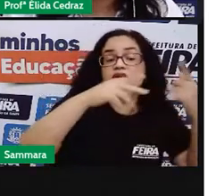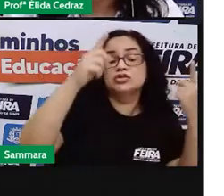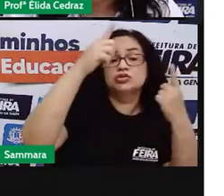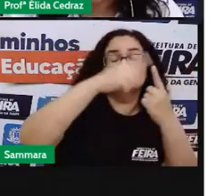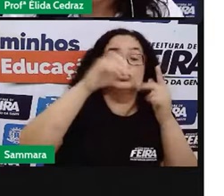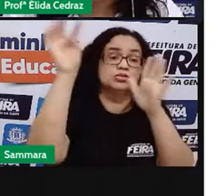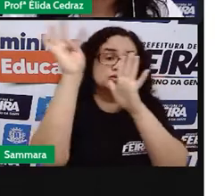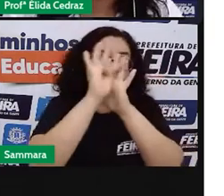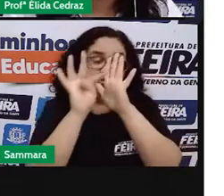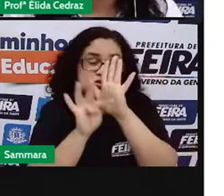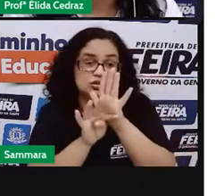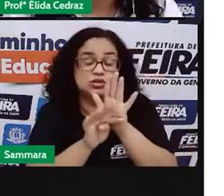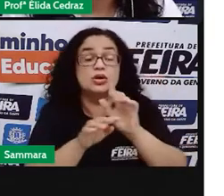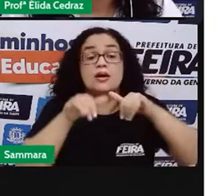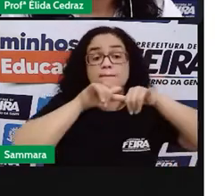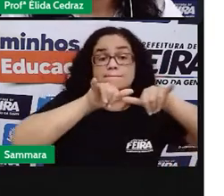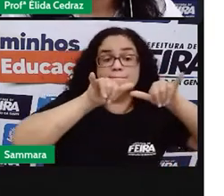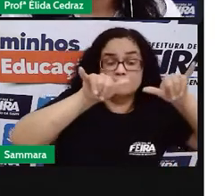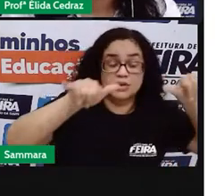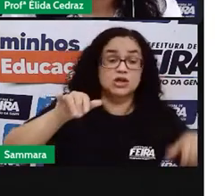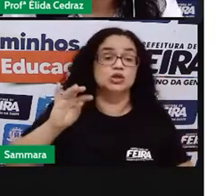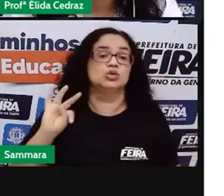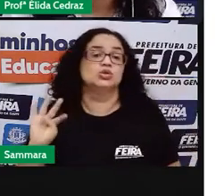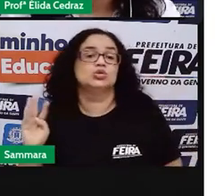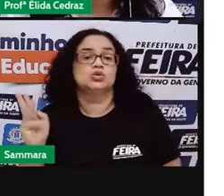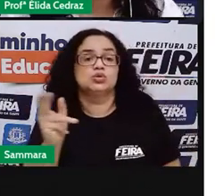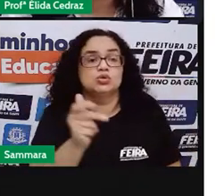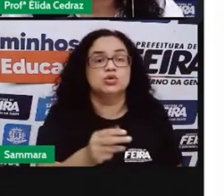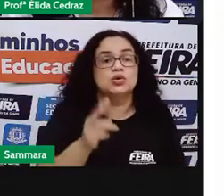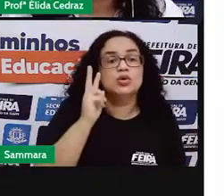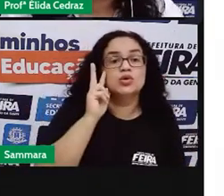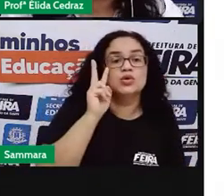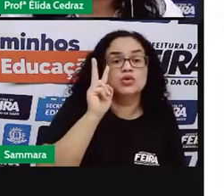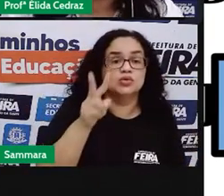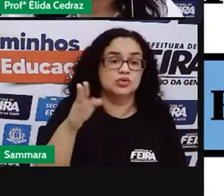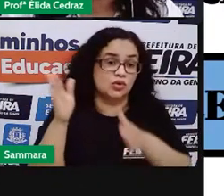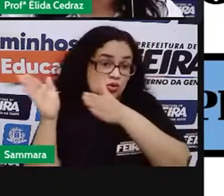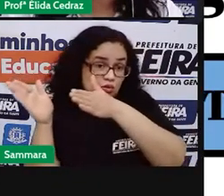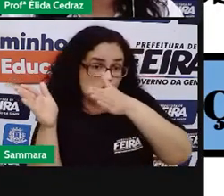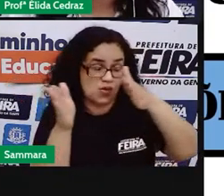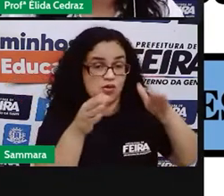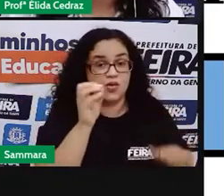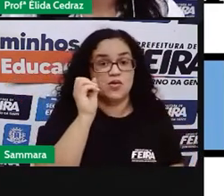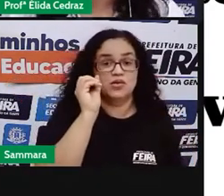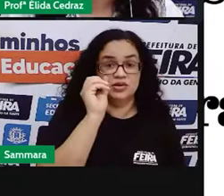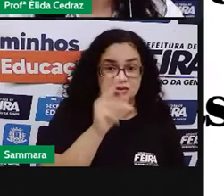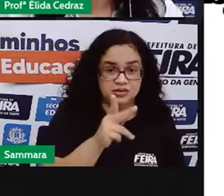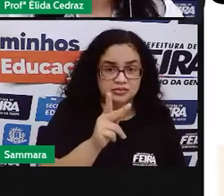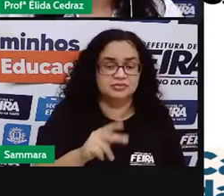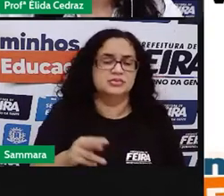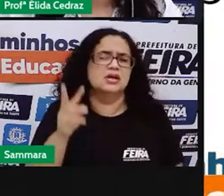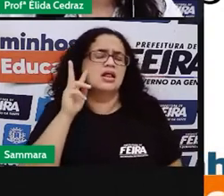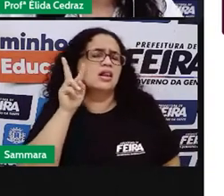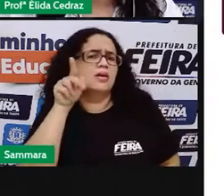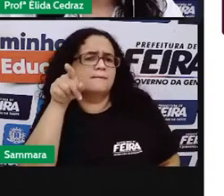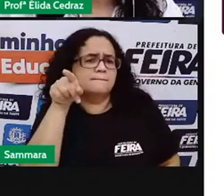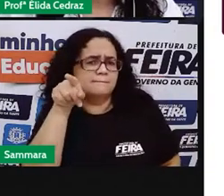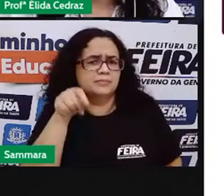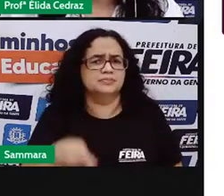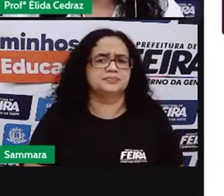de textos publicitários. E tudo isso nós vamos ver nesse percurso, tá bom? Olha só,